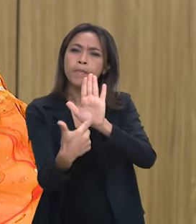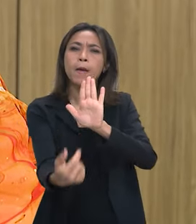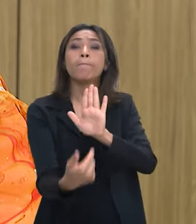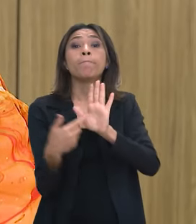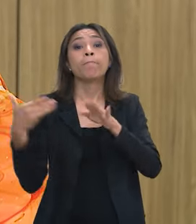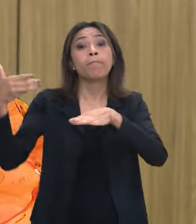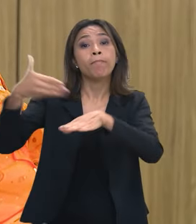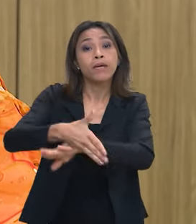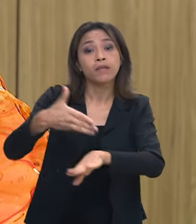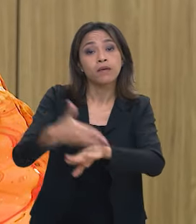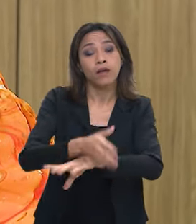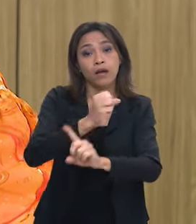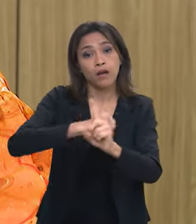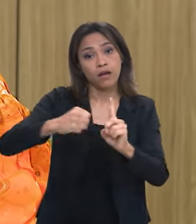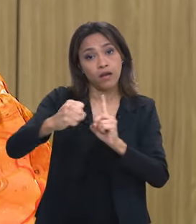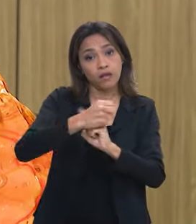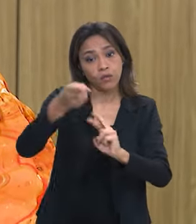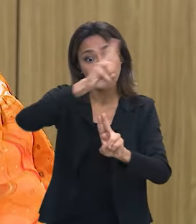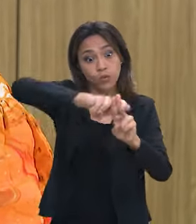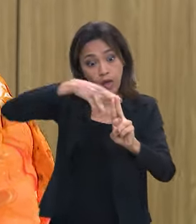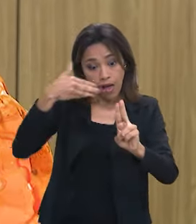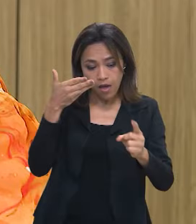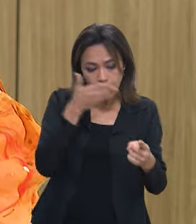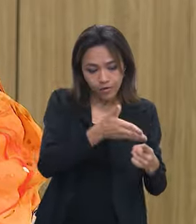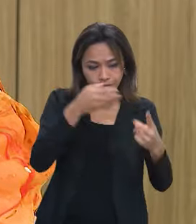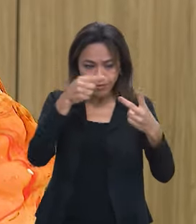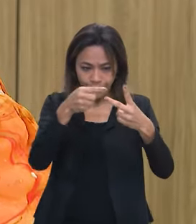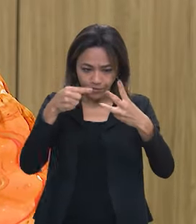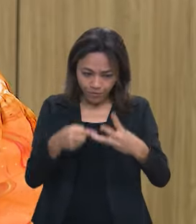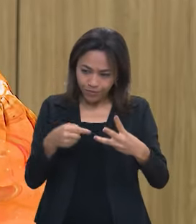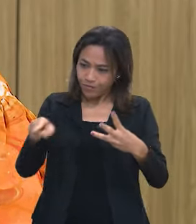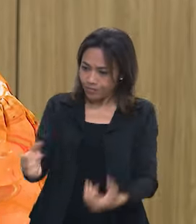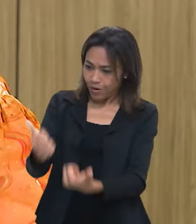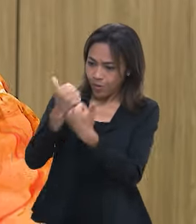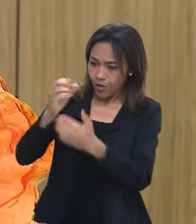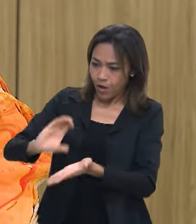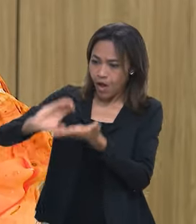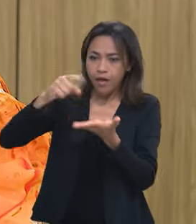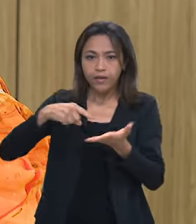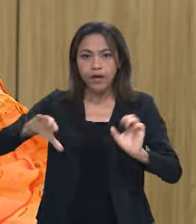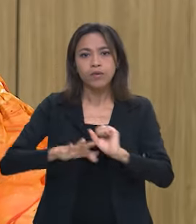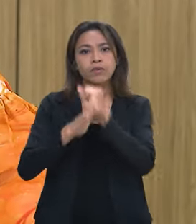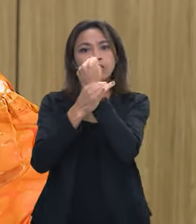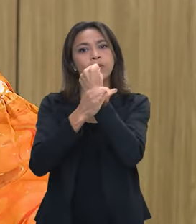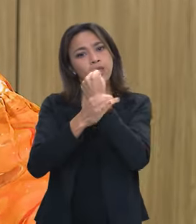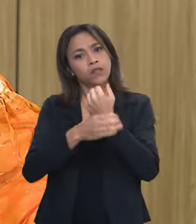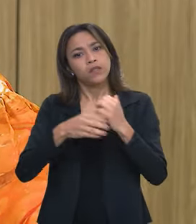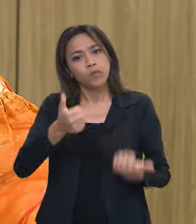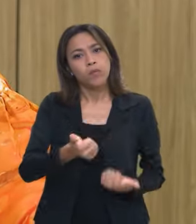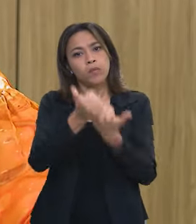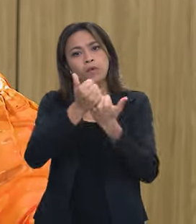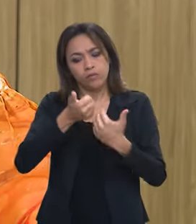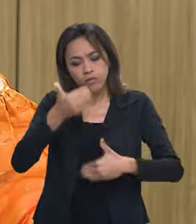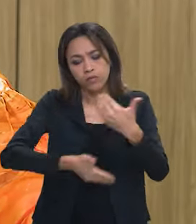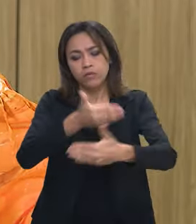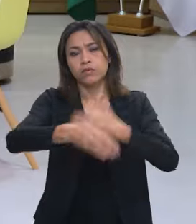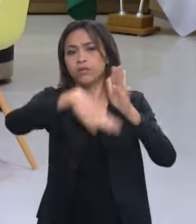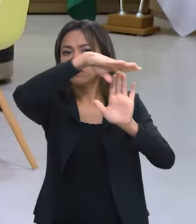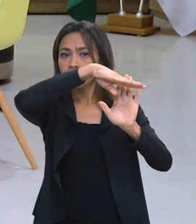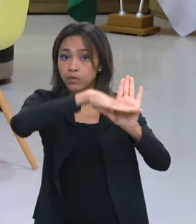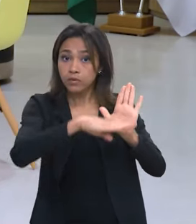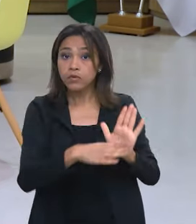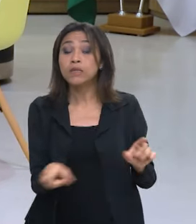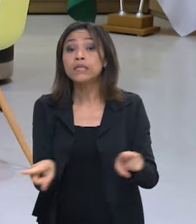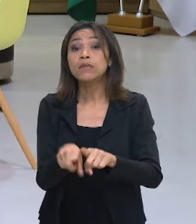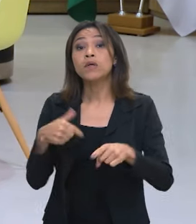participação social do SUS. É isso que nos dá os alicerces para que os programas possam ir em frente. Além disso,